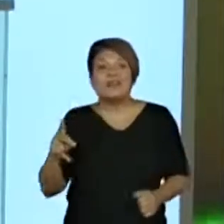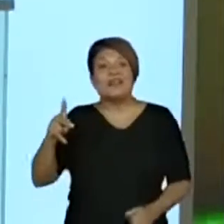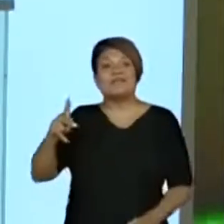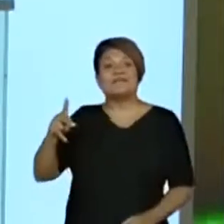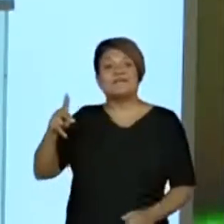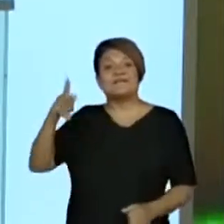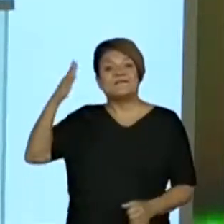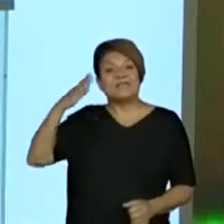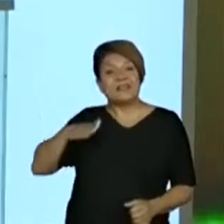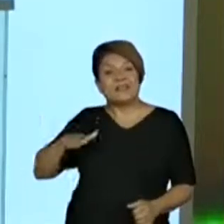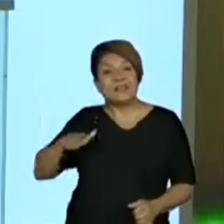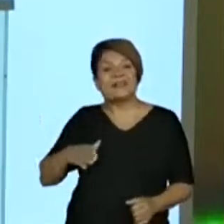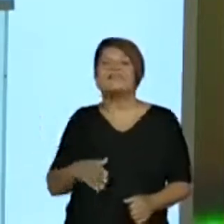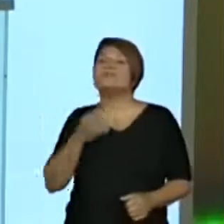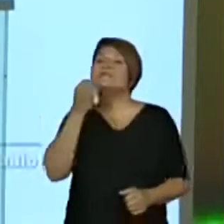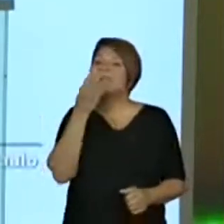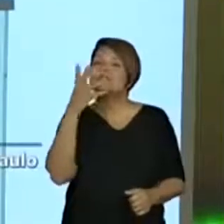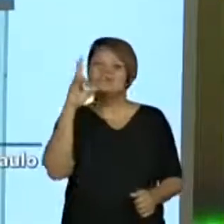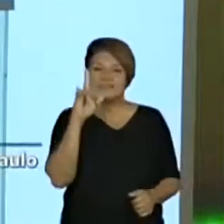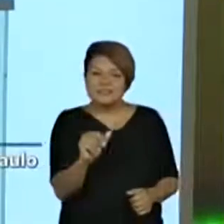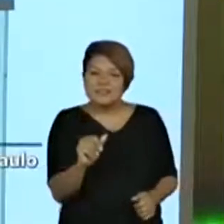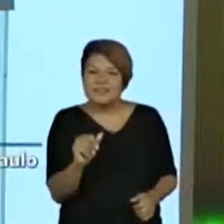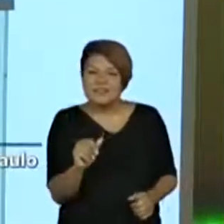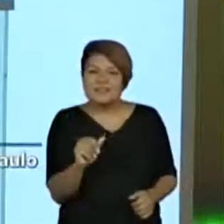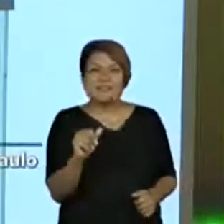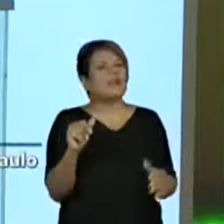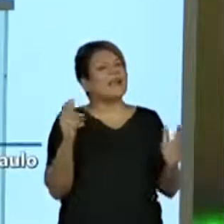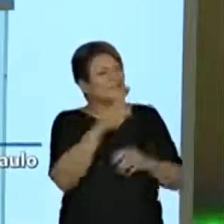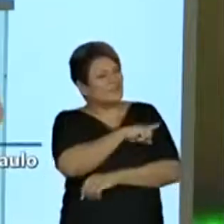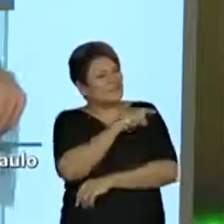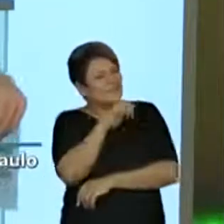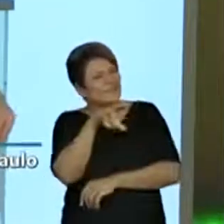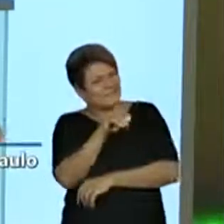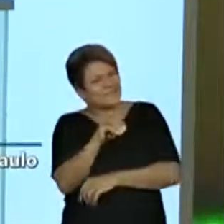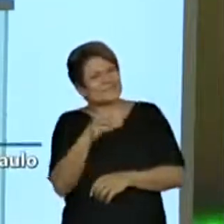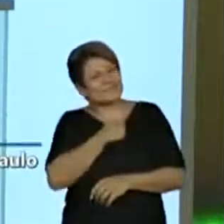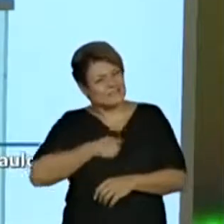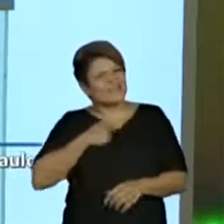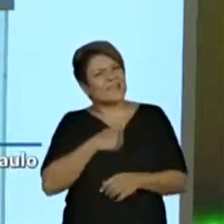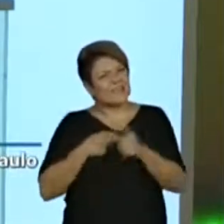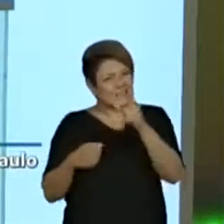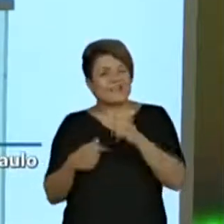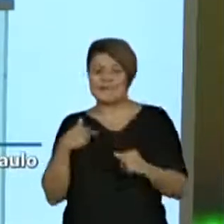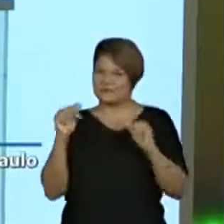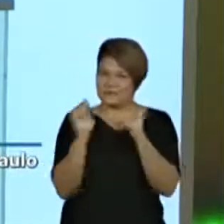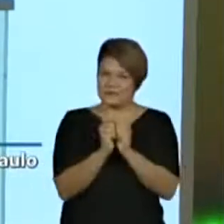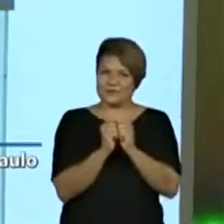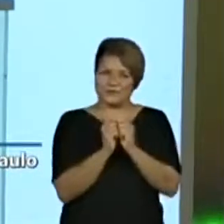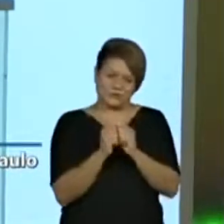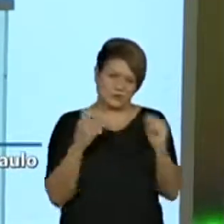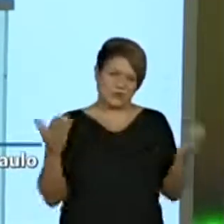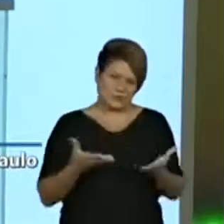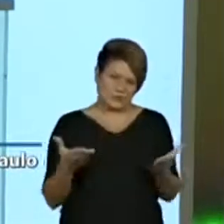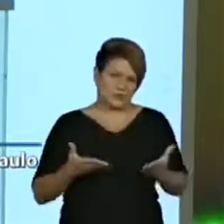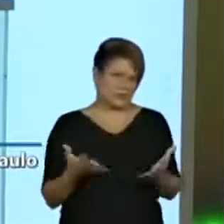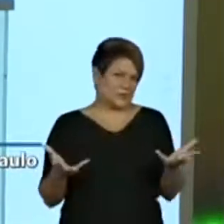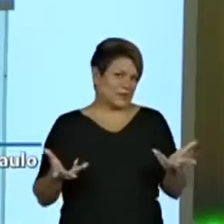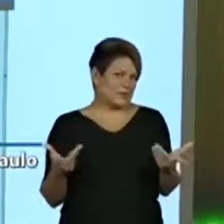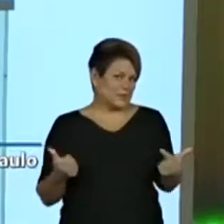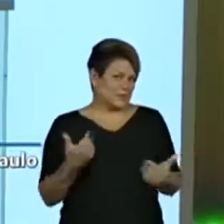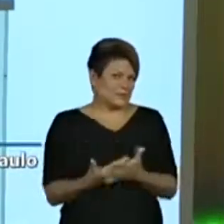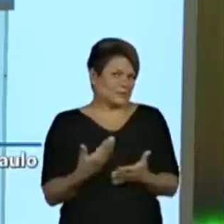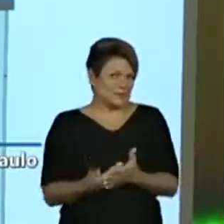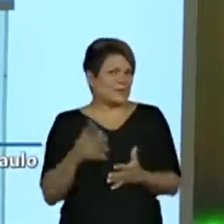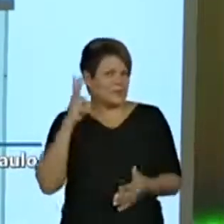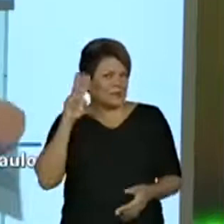Bom dia, primeiro ano! Tudo bem com vocês? Saudades, hein? vim acompanhar a professora Juliana nessa aula maravilhosa de